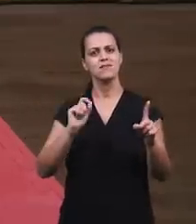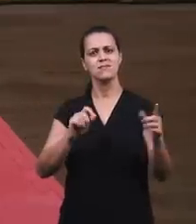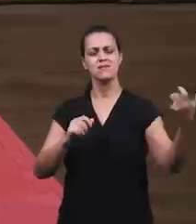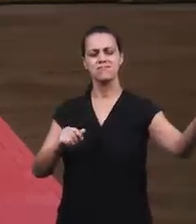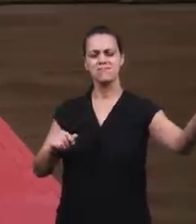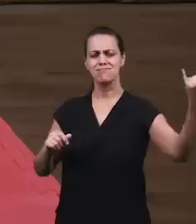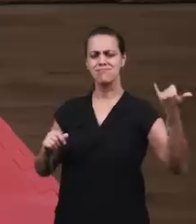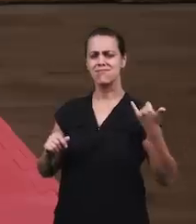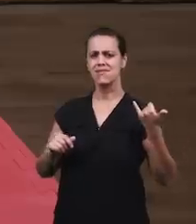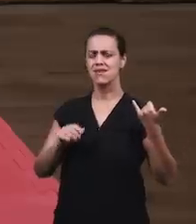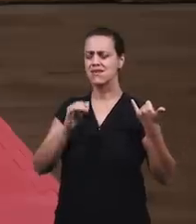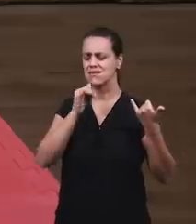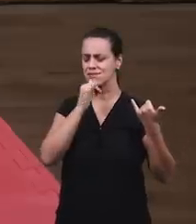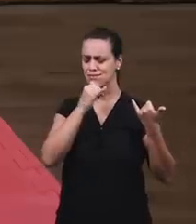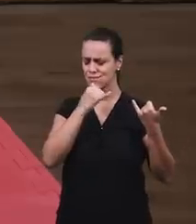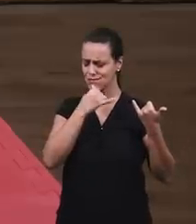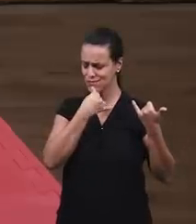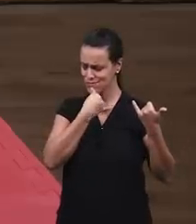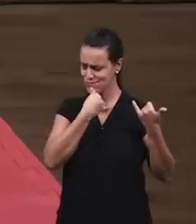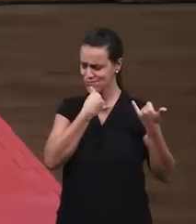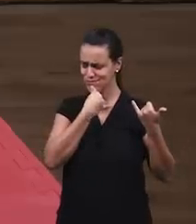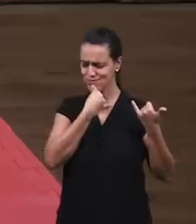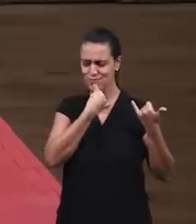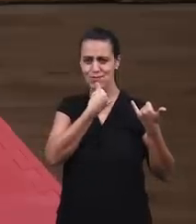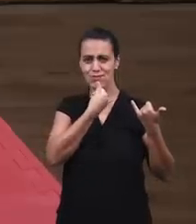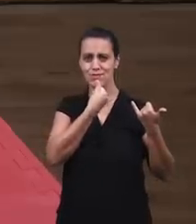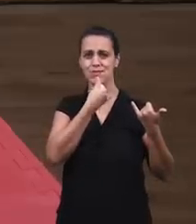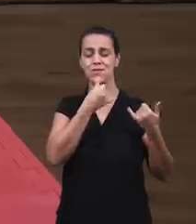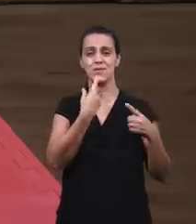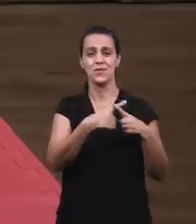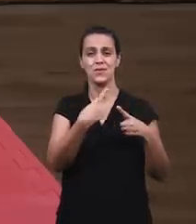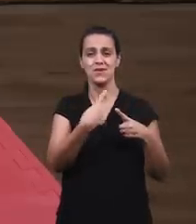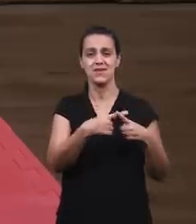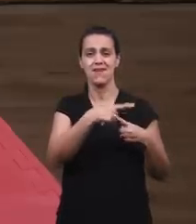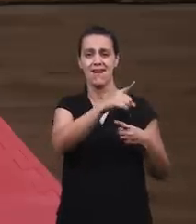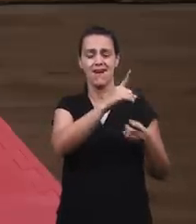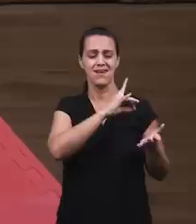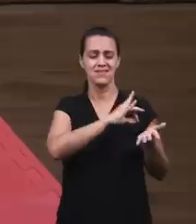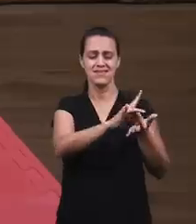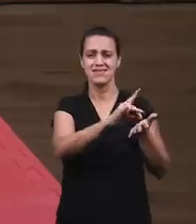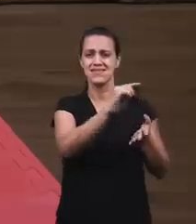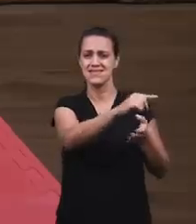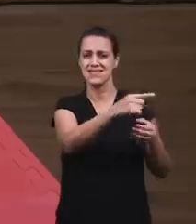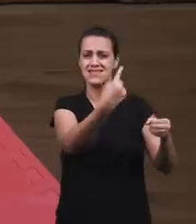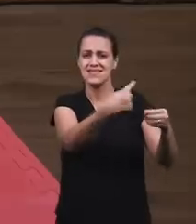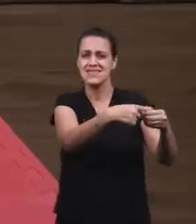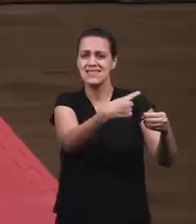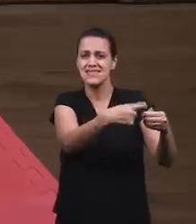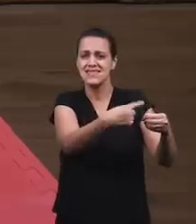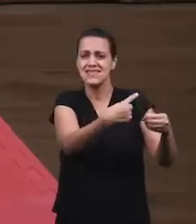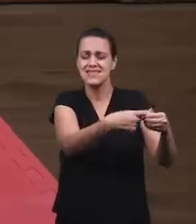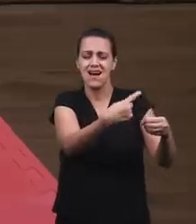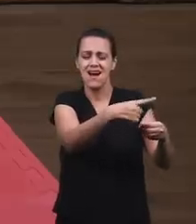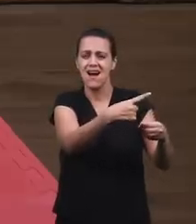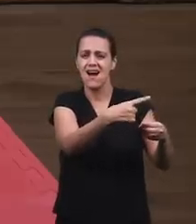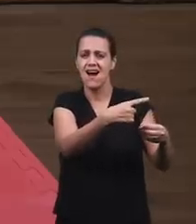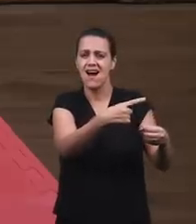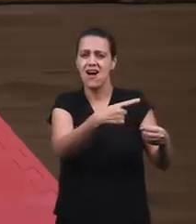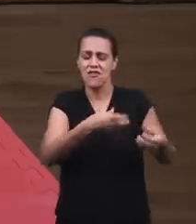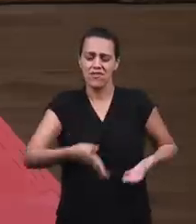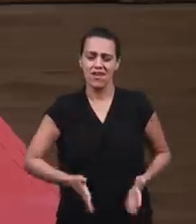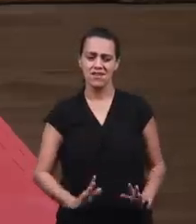notícia Que o deixou muito triste Os inimigos invadiram a cidade de